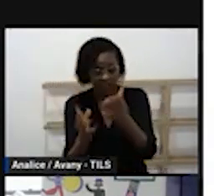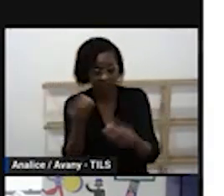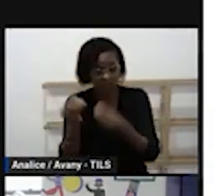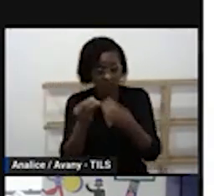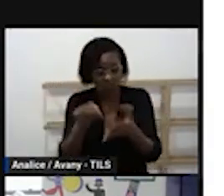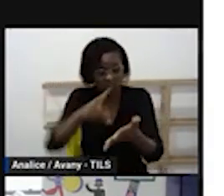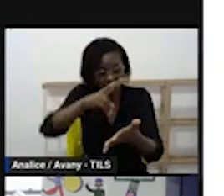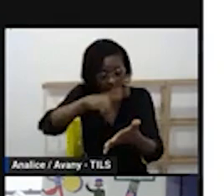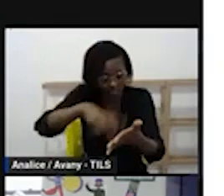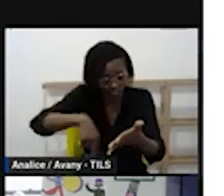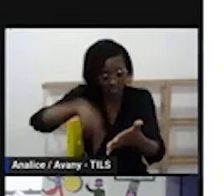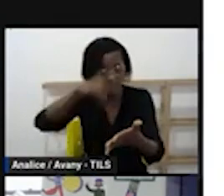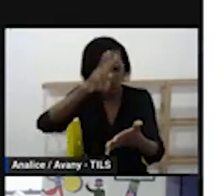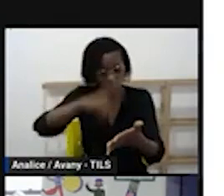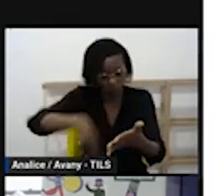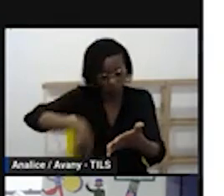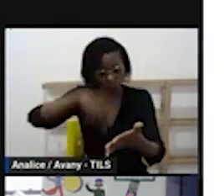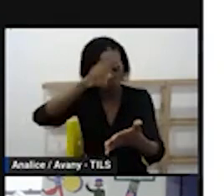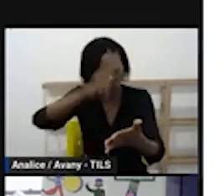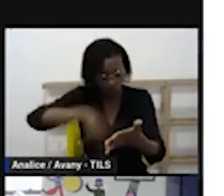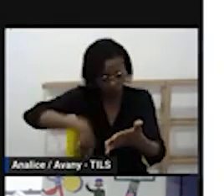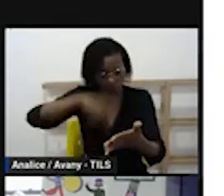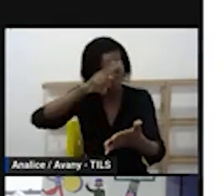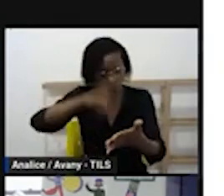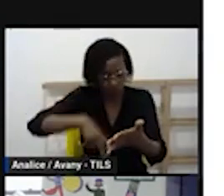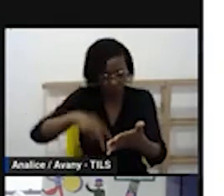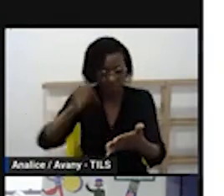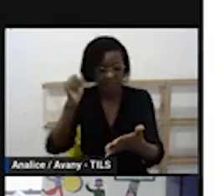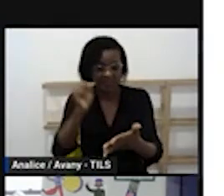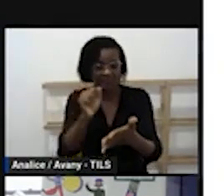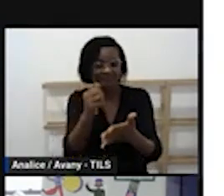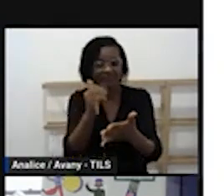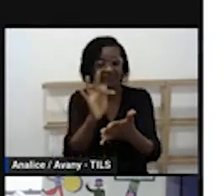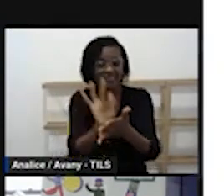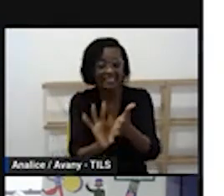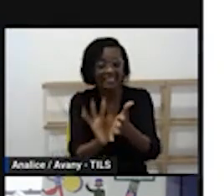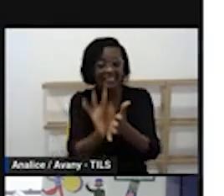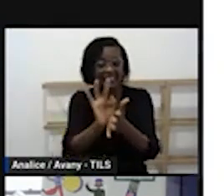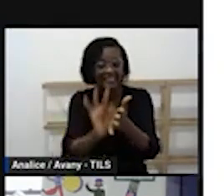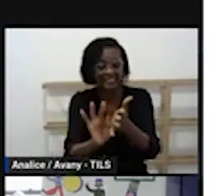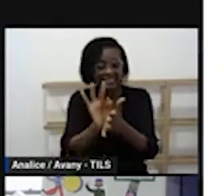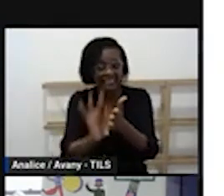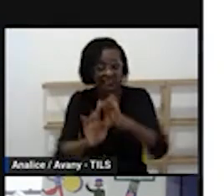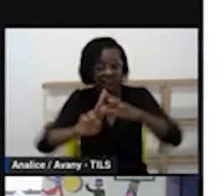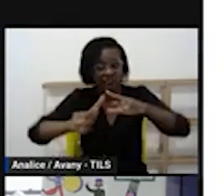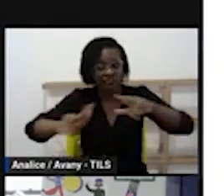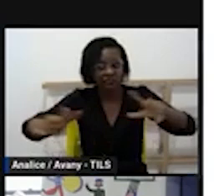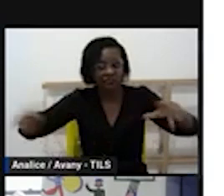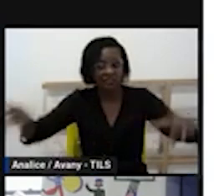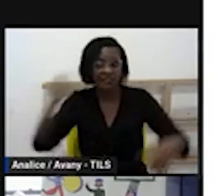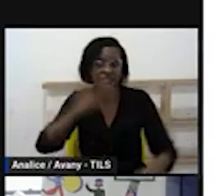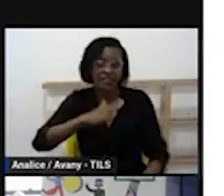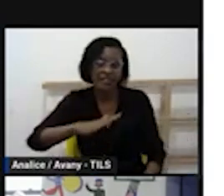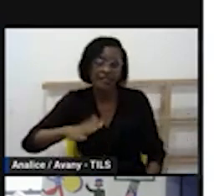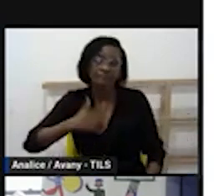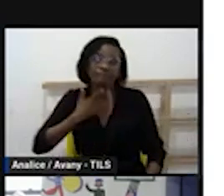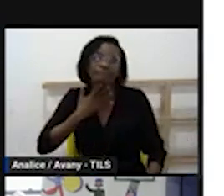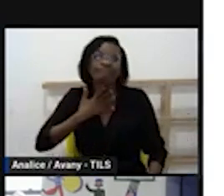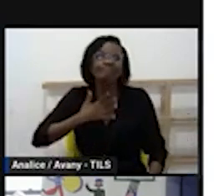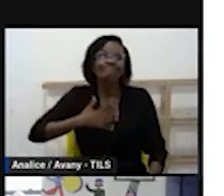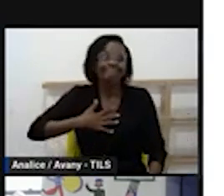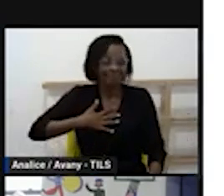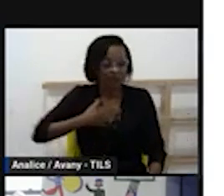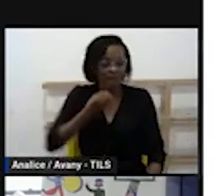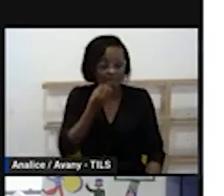leitura né trazendo portadores textuais variados pra que essa criança desenvolva esse gosto e esse desejo pela leitura